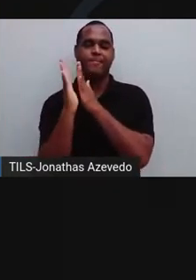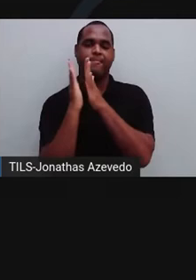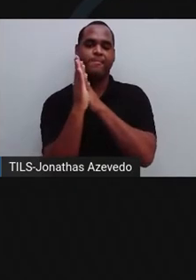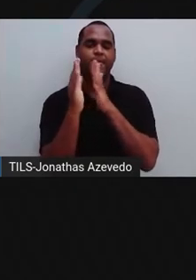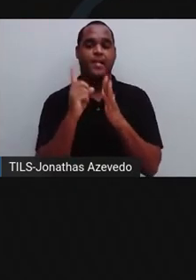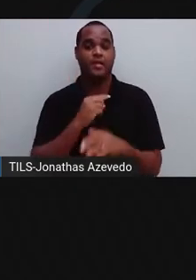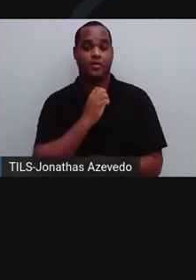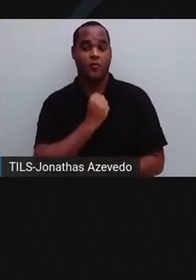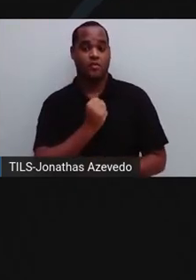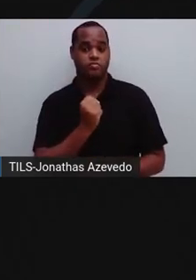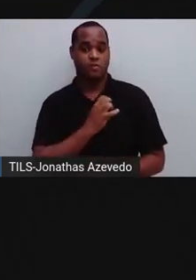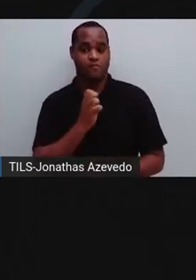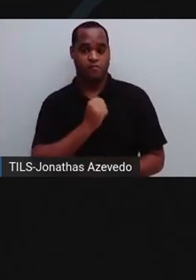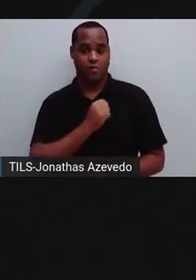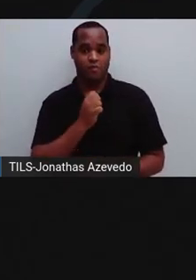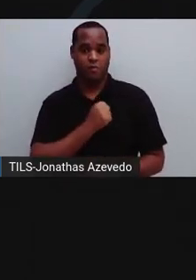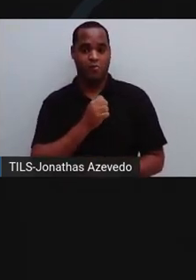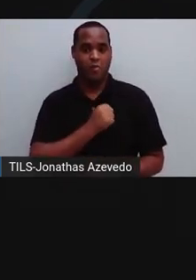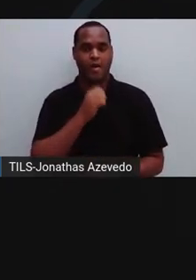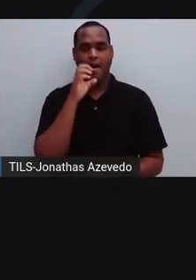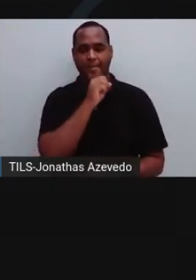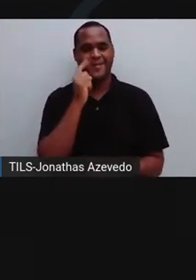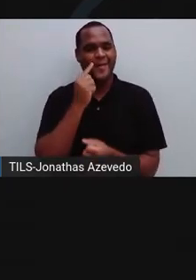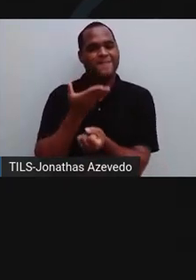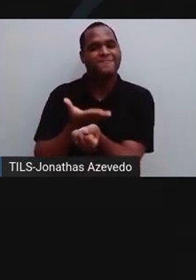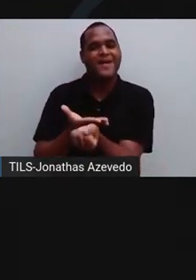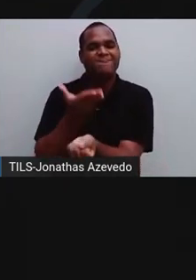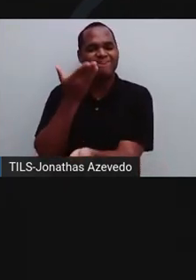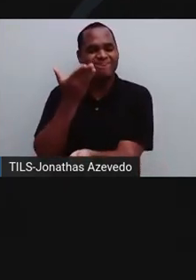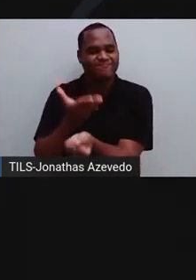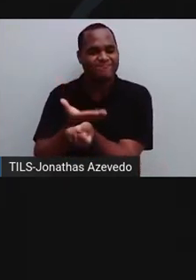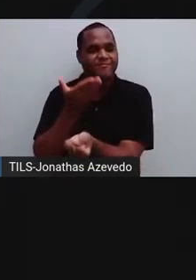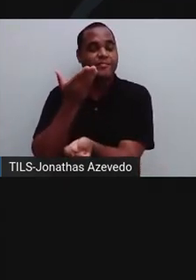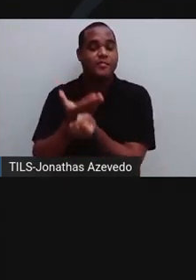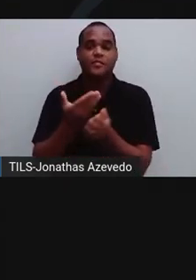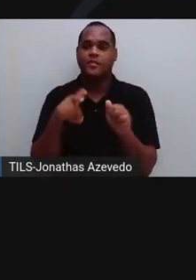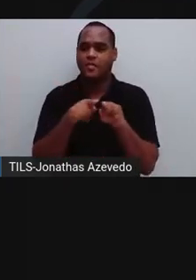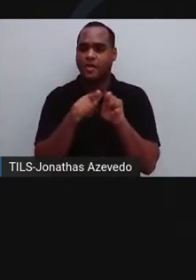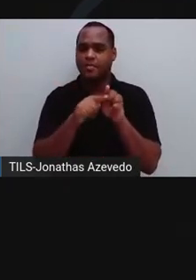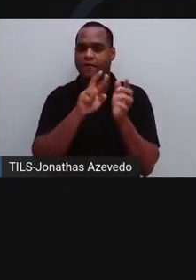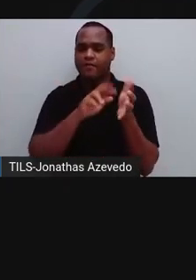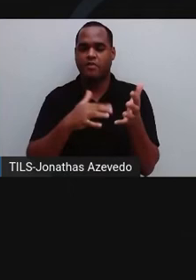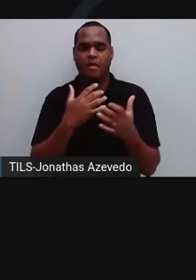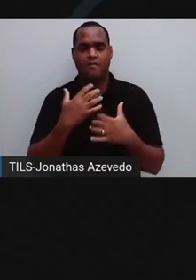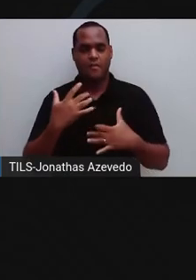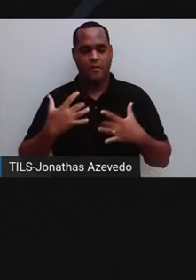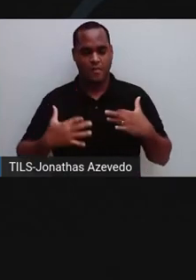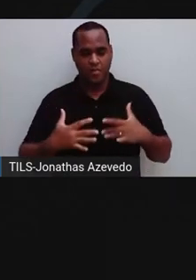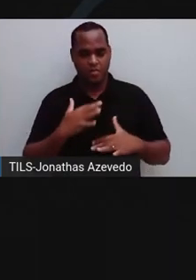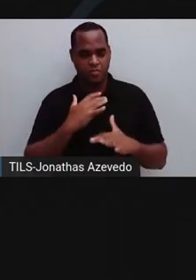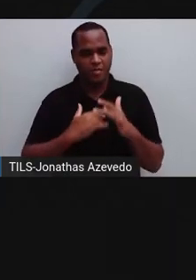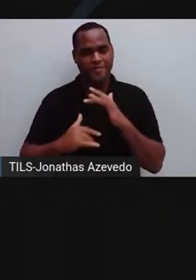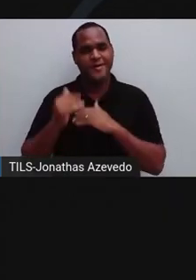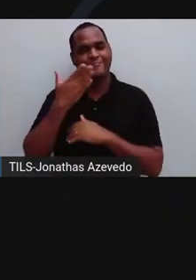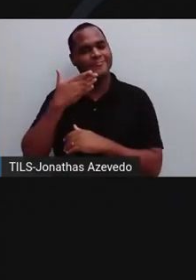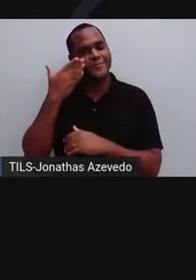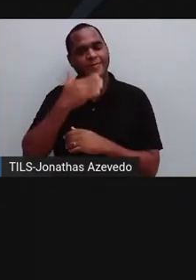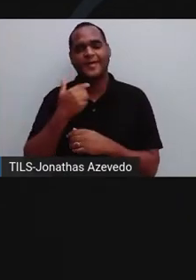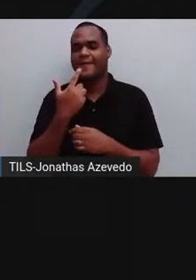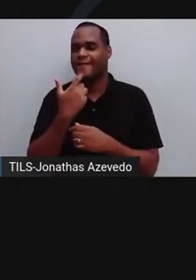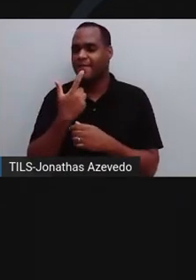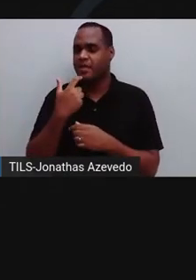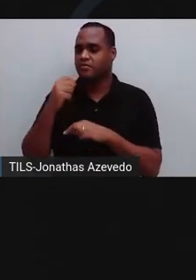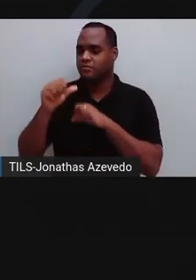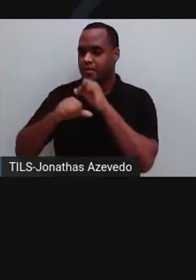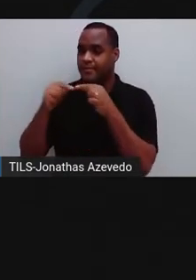coração bate mais rapidamente e a pressão arterial aumenta. As reservas de gordura e açúcar são bombeadas para o sangue para fornecer mais